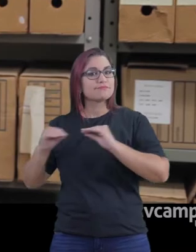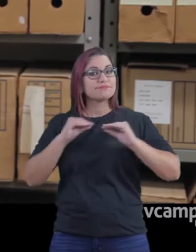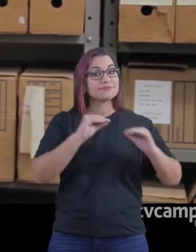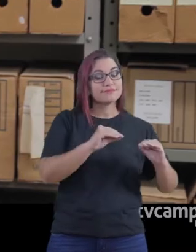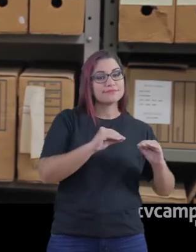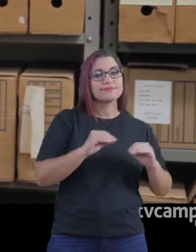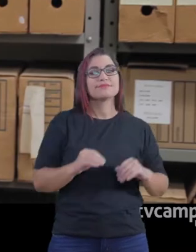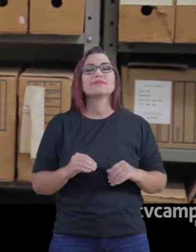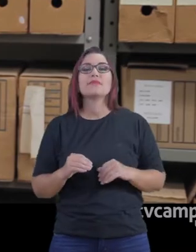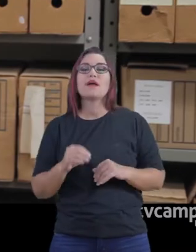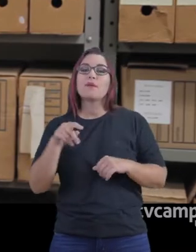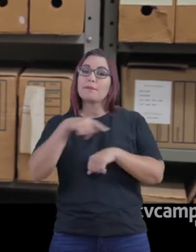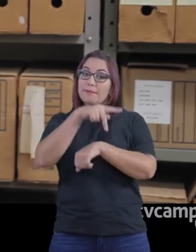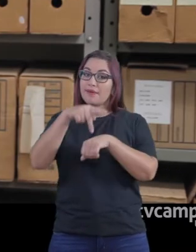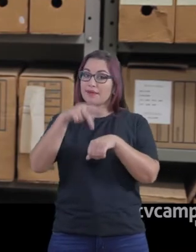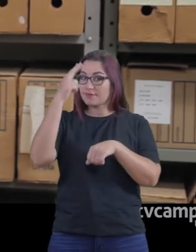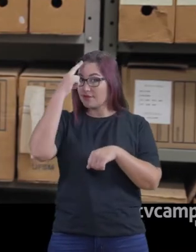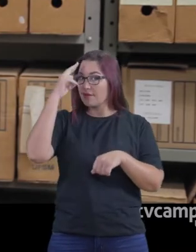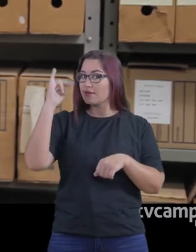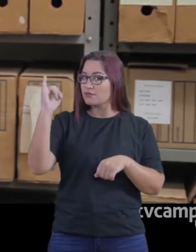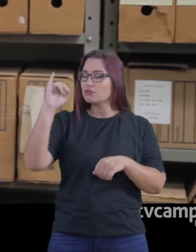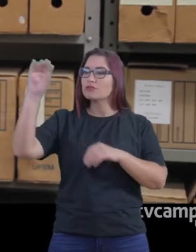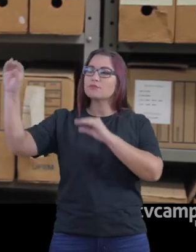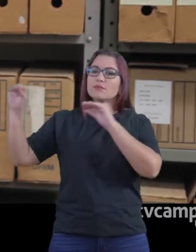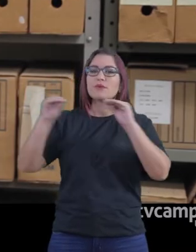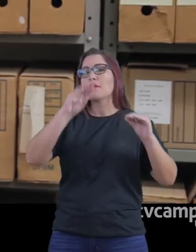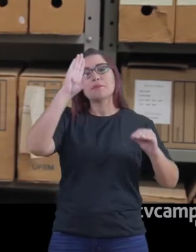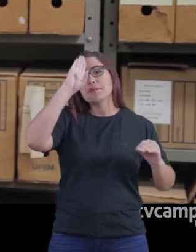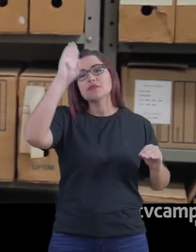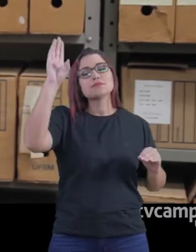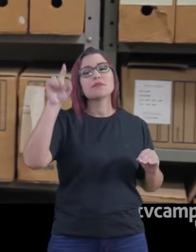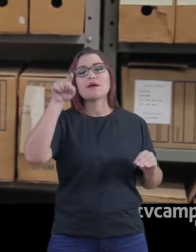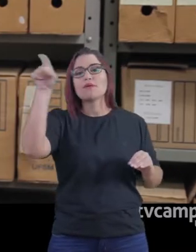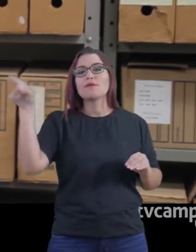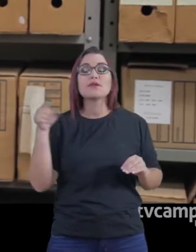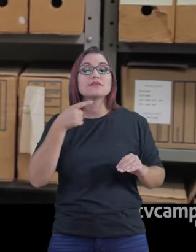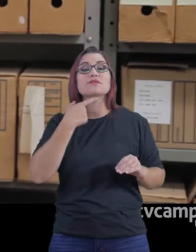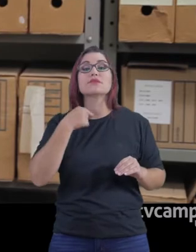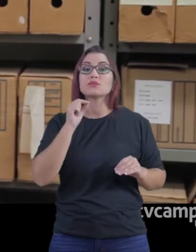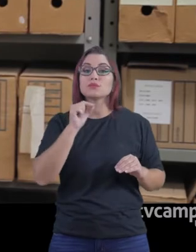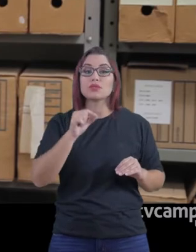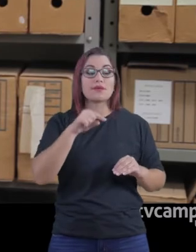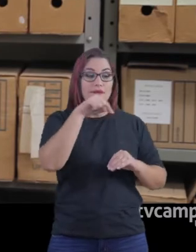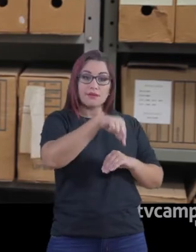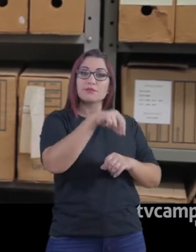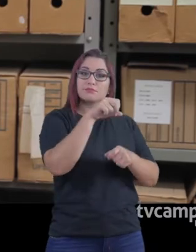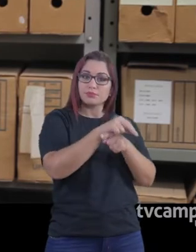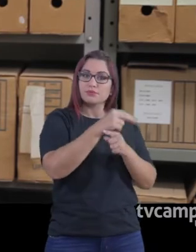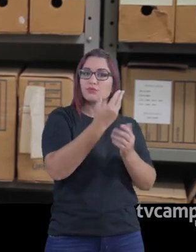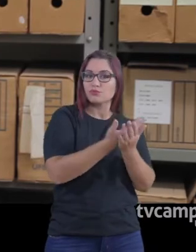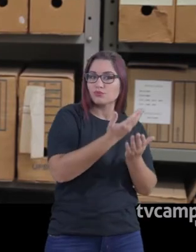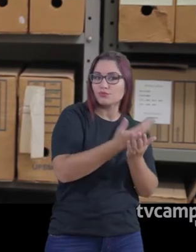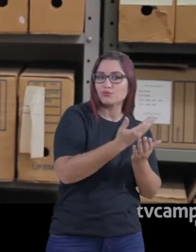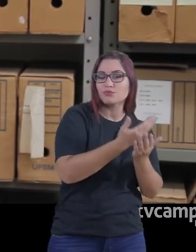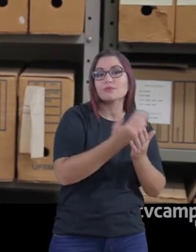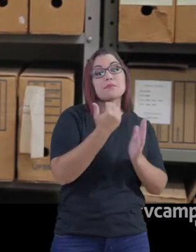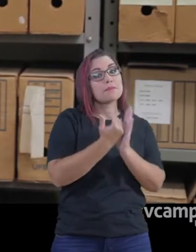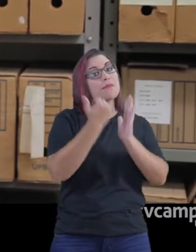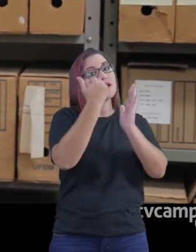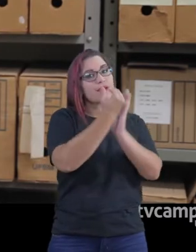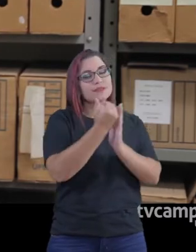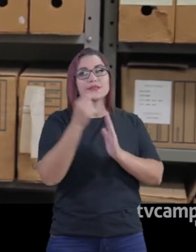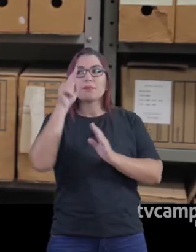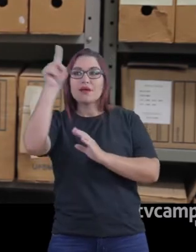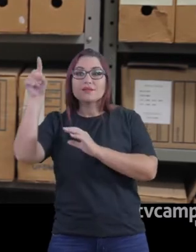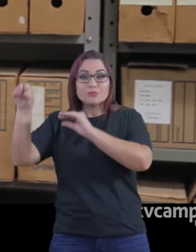adaptação linguística, porque muitos vieram, principalmente os haitianos, que é o meu caso de pesquisa, eles vieram para o Brasil com o